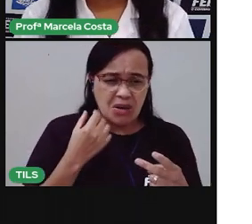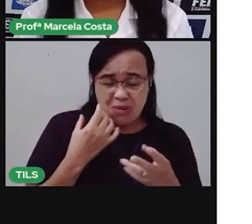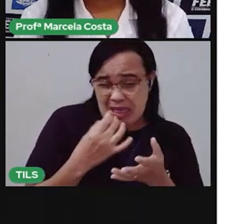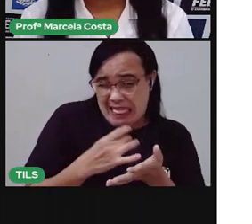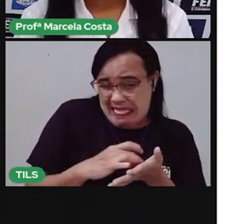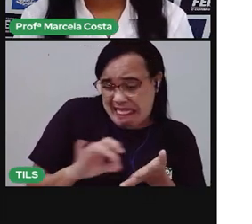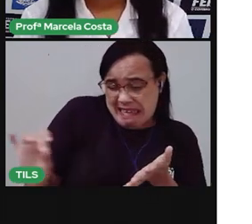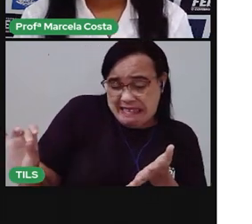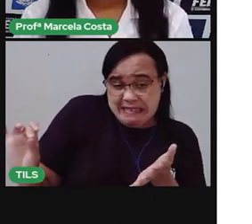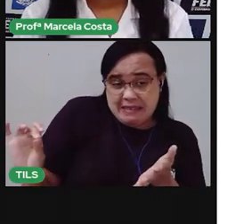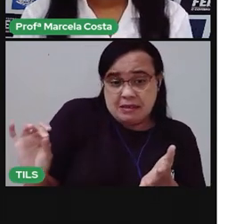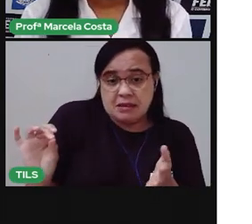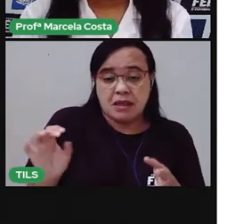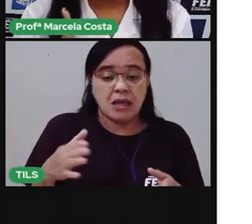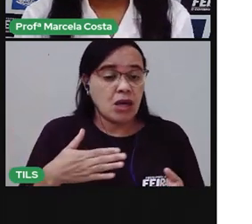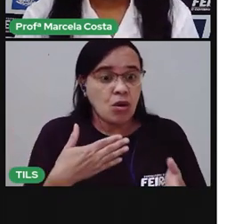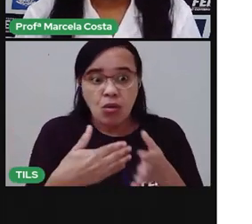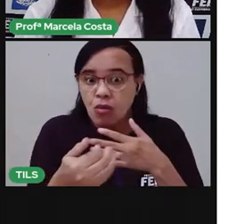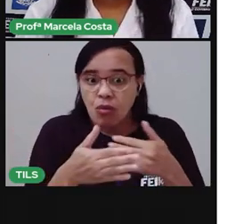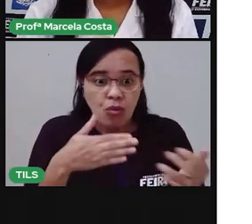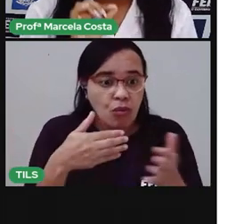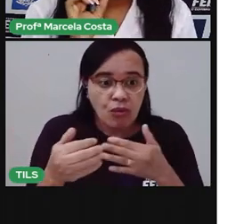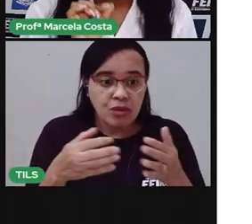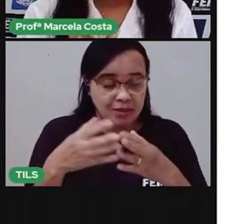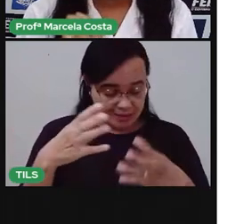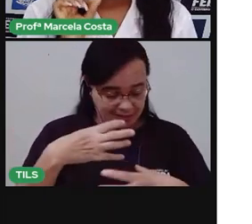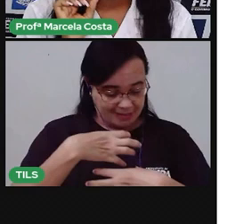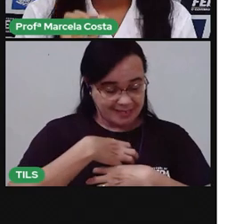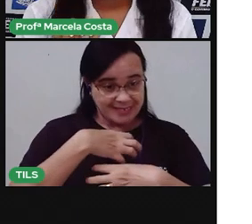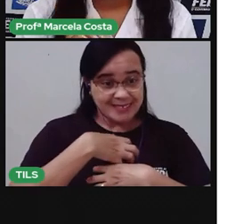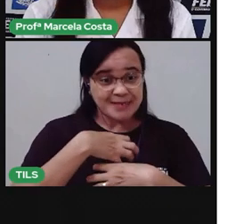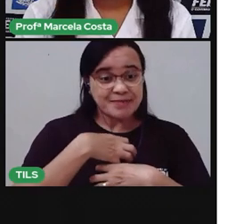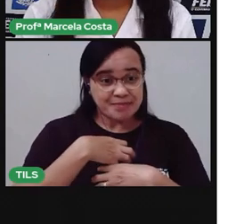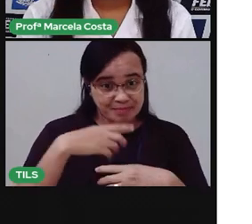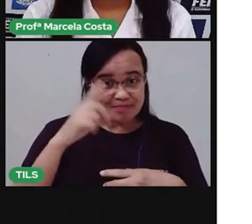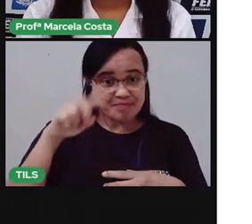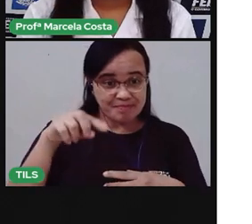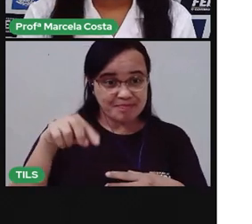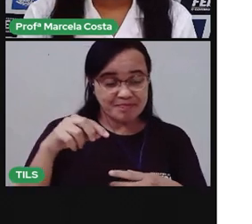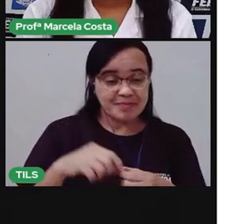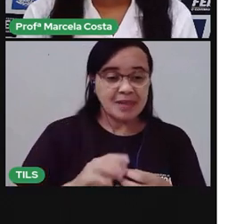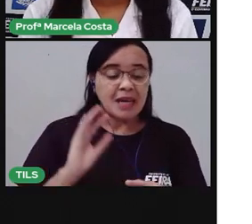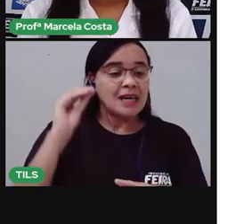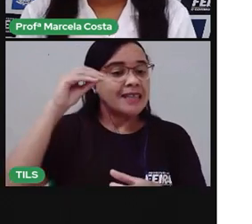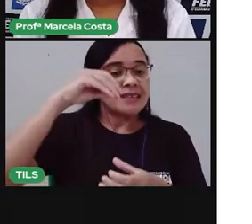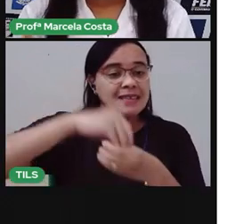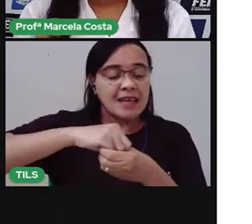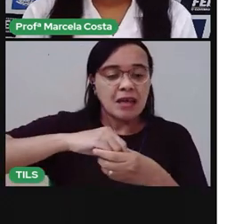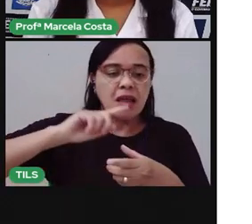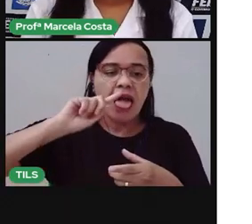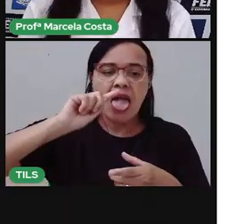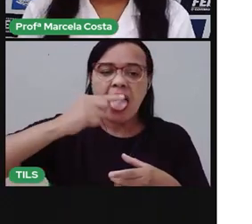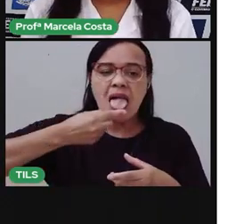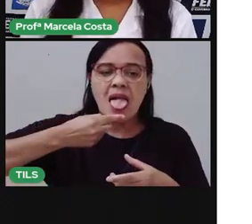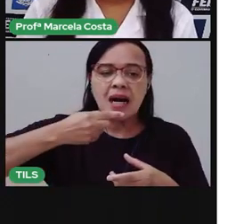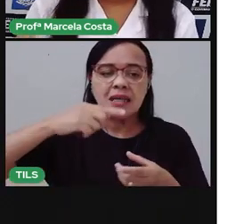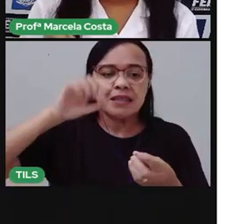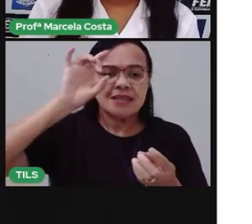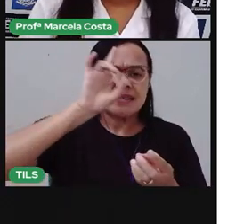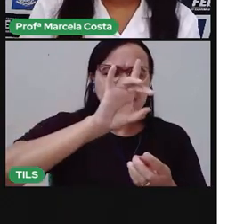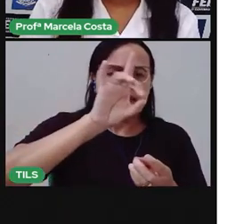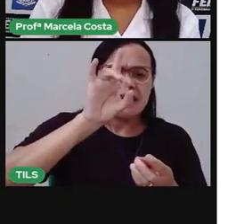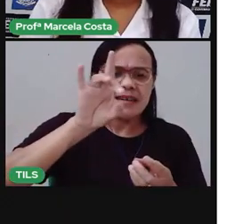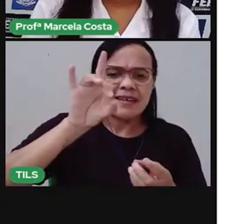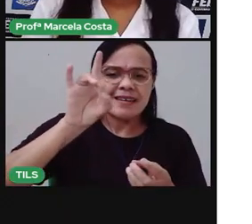amargo. Você sabia que cada pontinho da língua recebe um